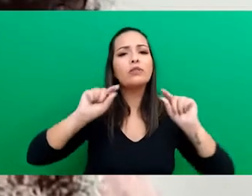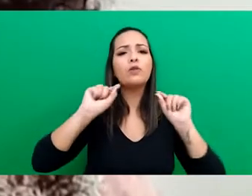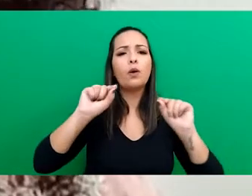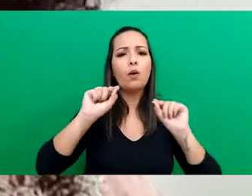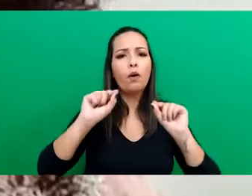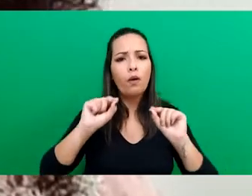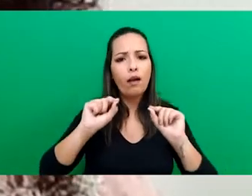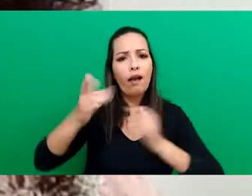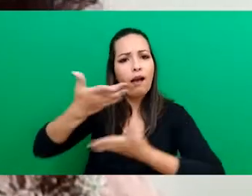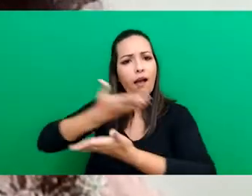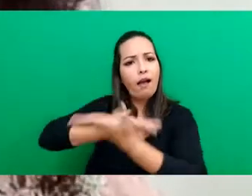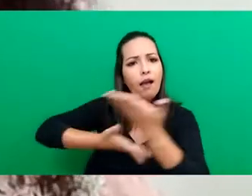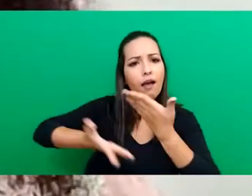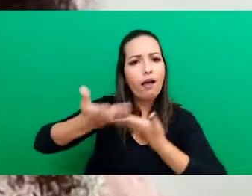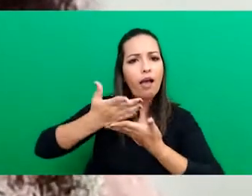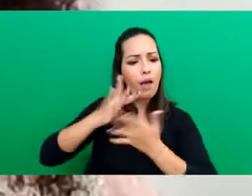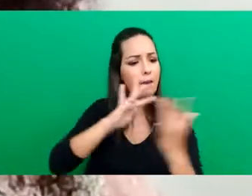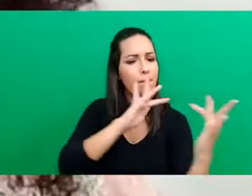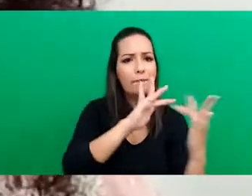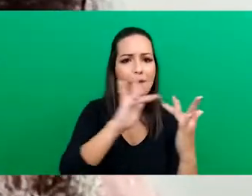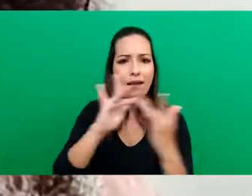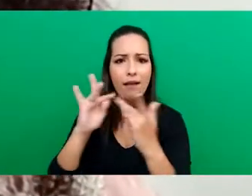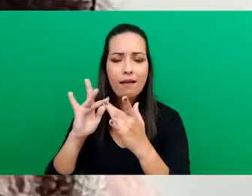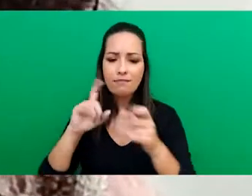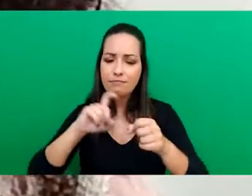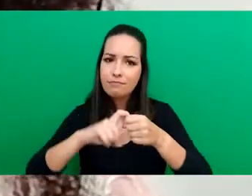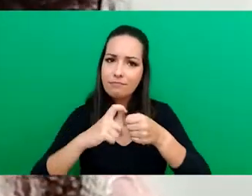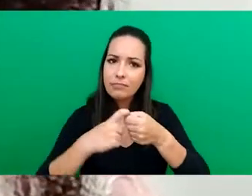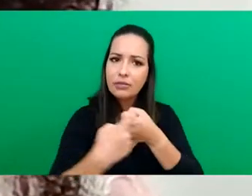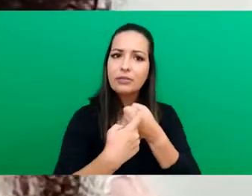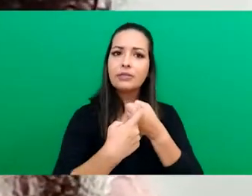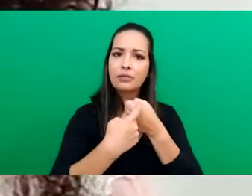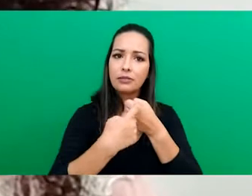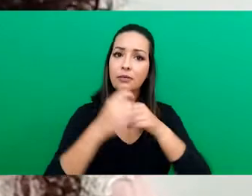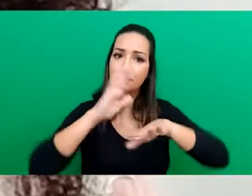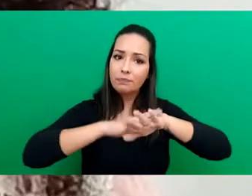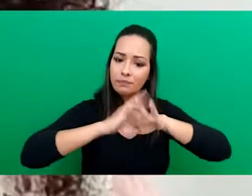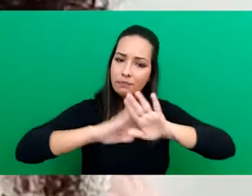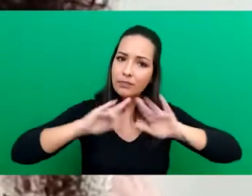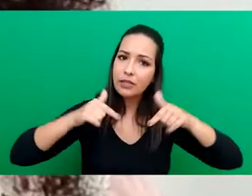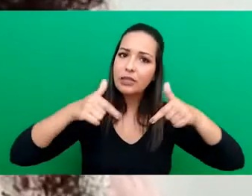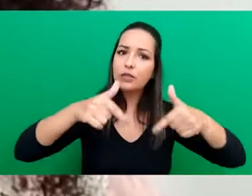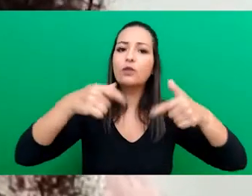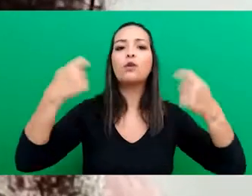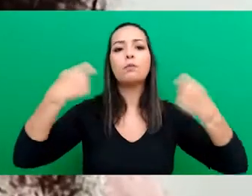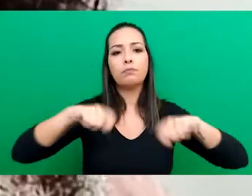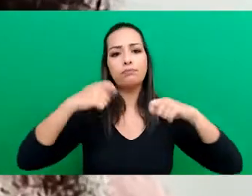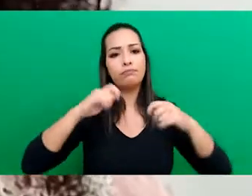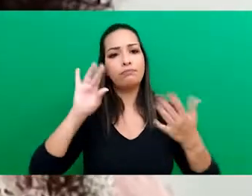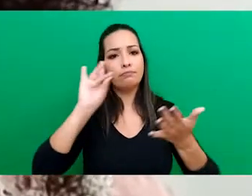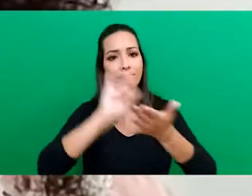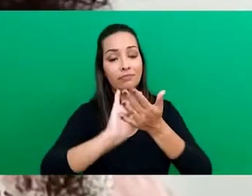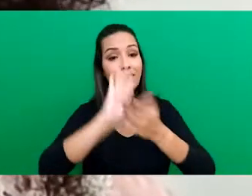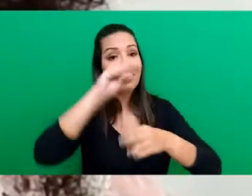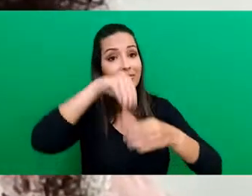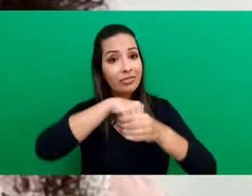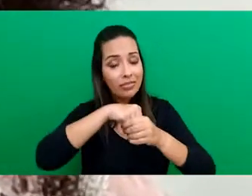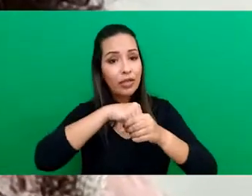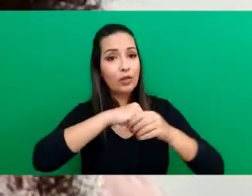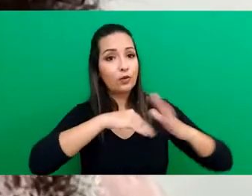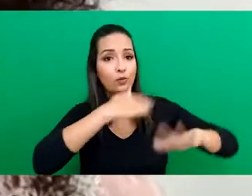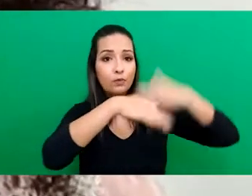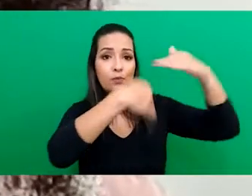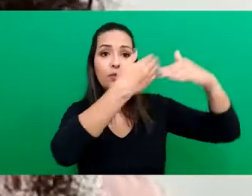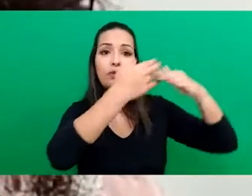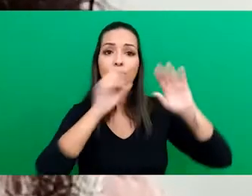de articulações e parcerias para que as nossas ações sejam realizadas. Dentro desse processo